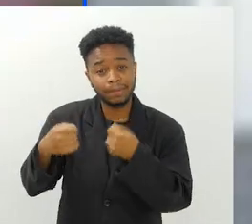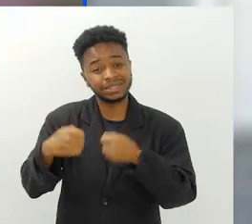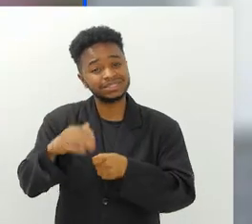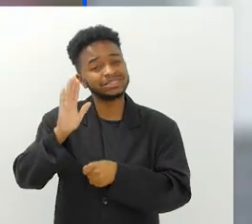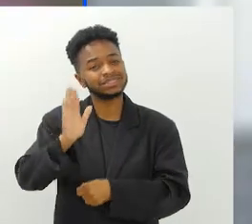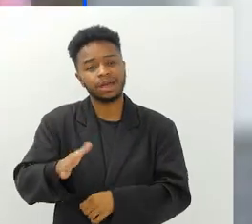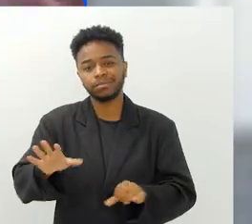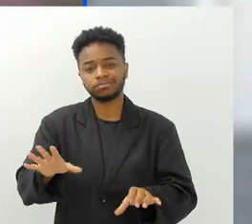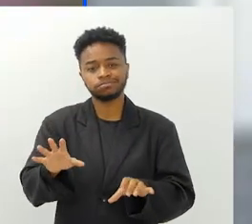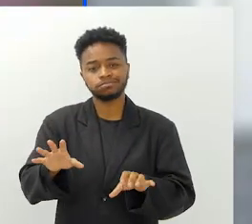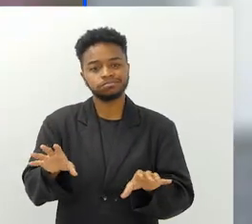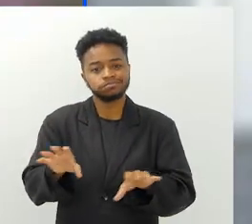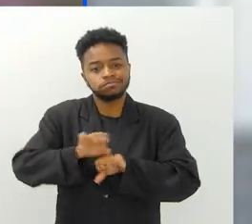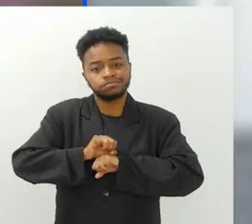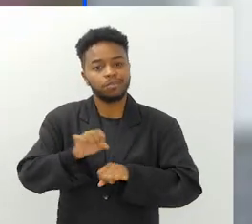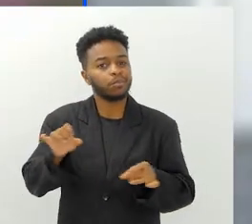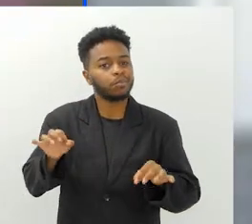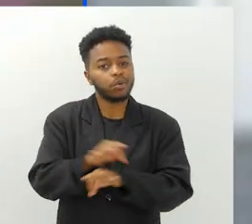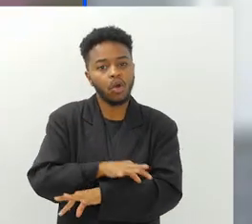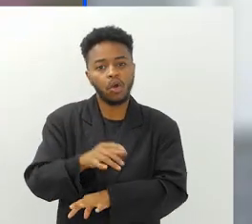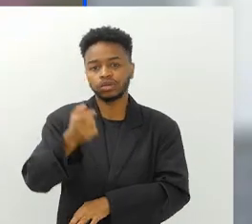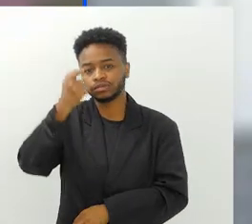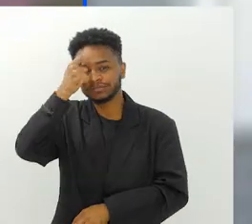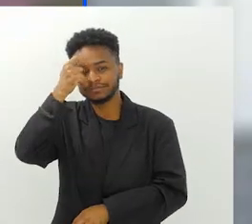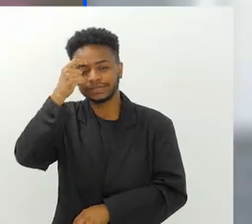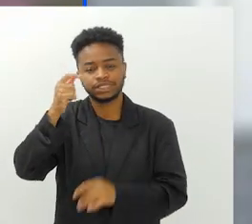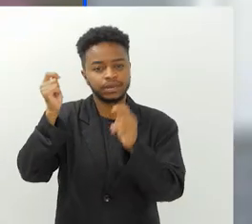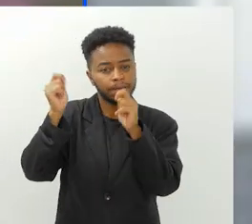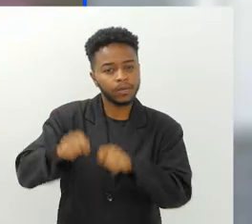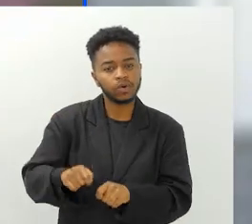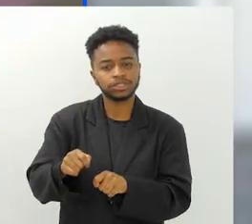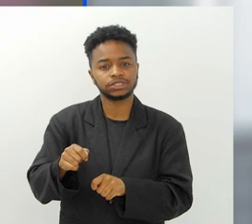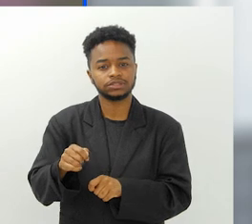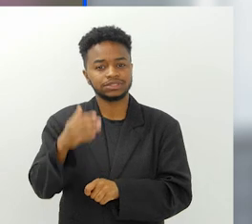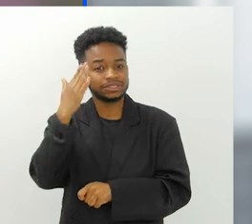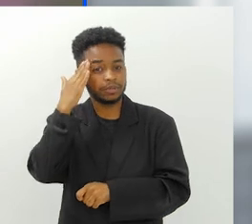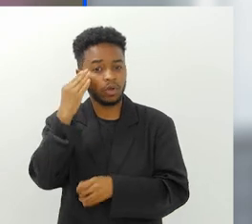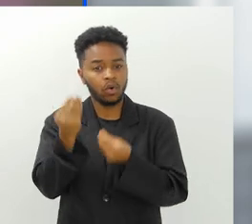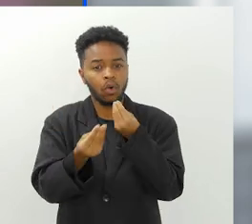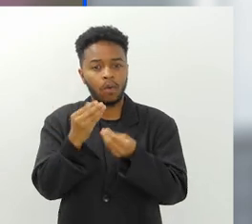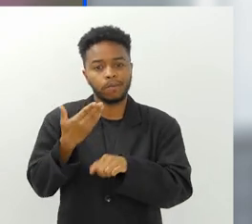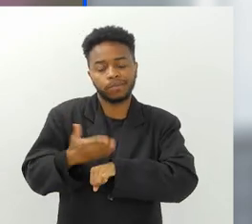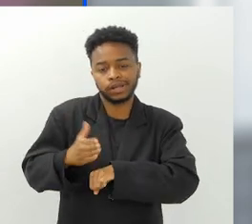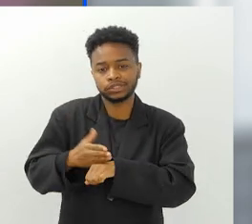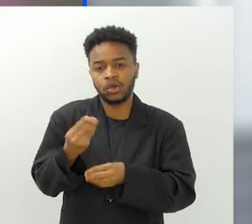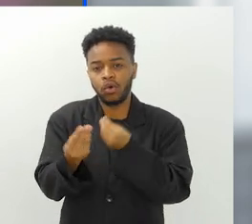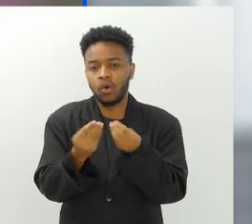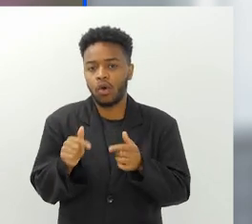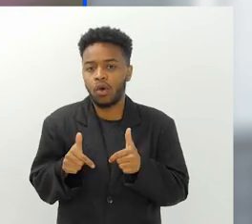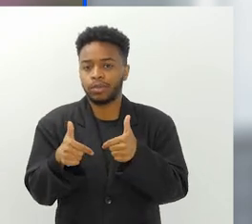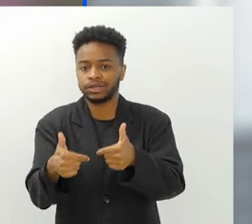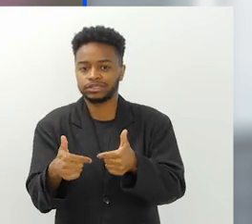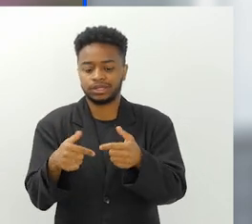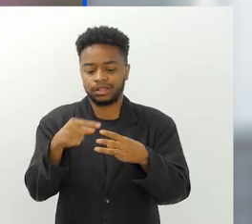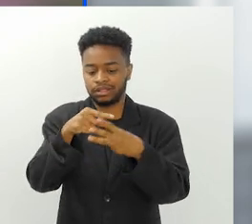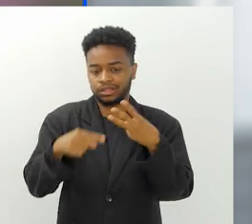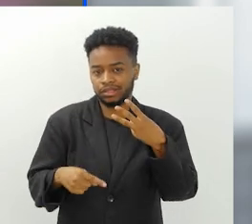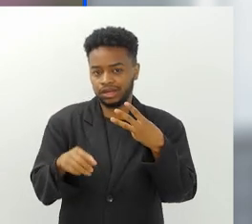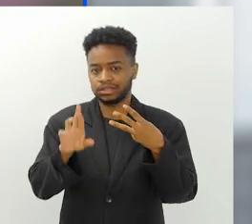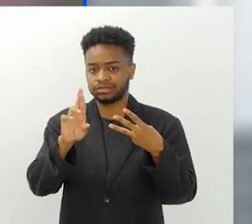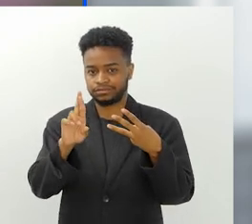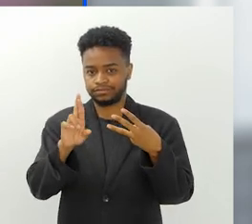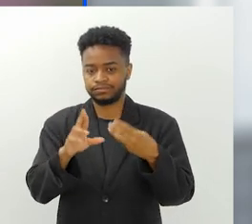gerações já venham imbuídas dessa possibilidade de praticar esse